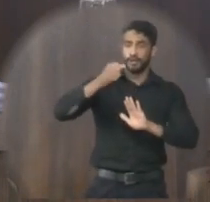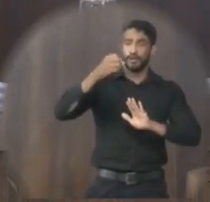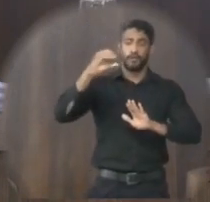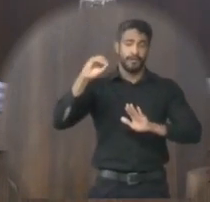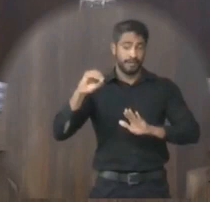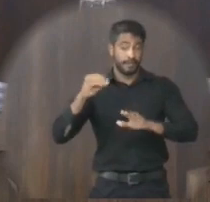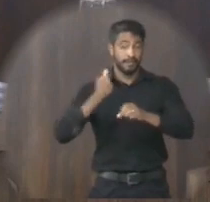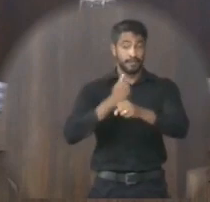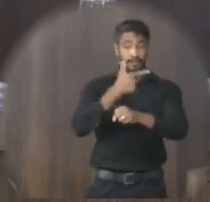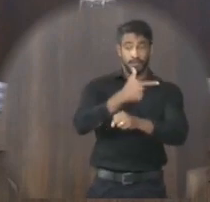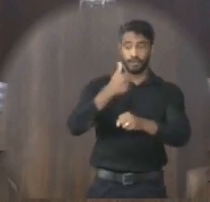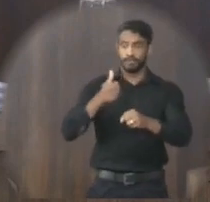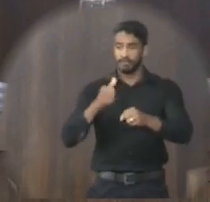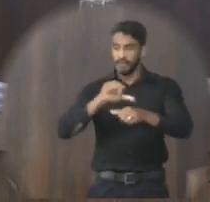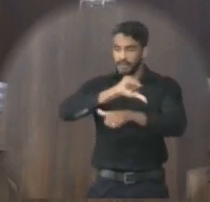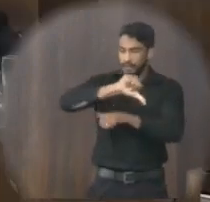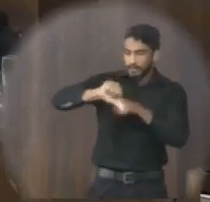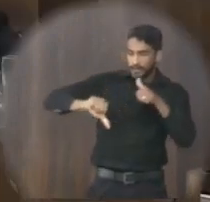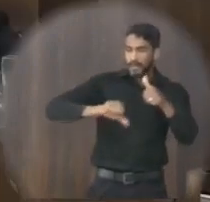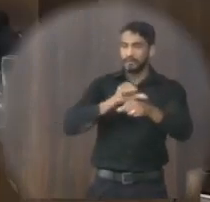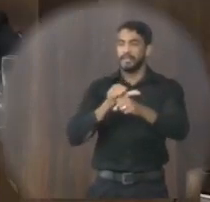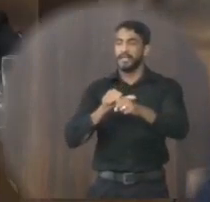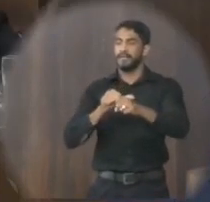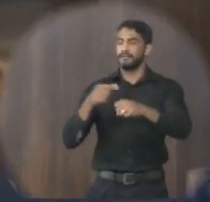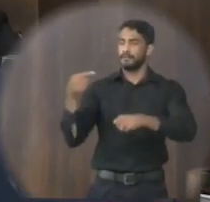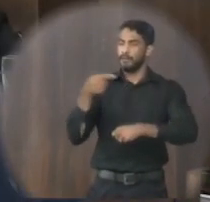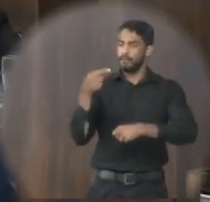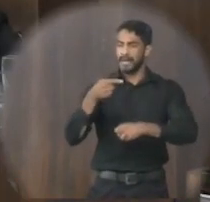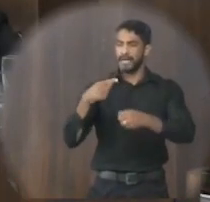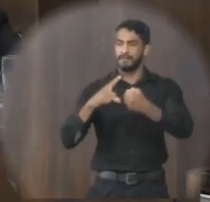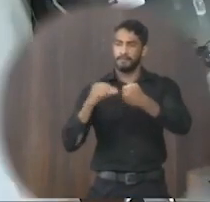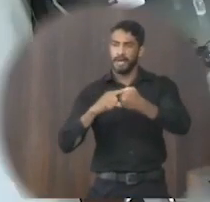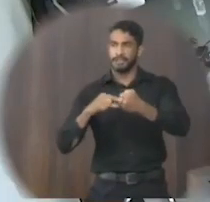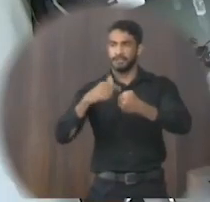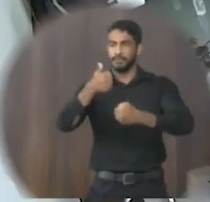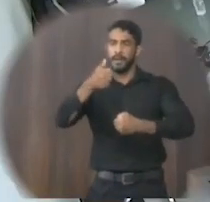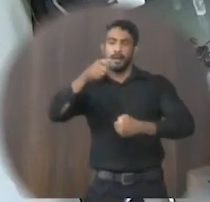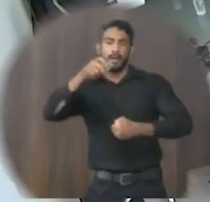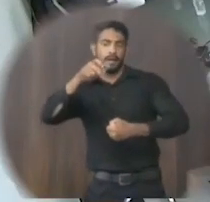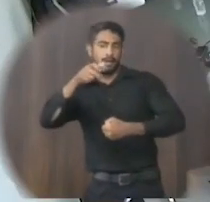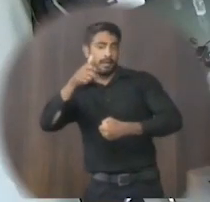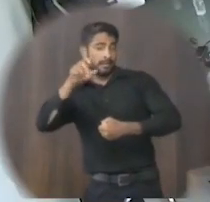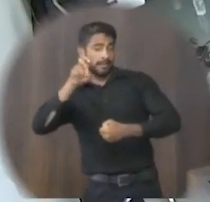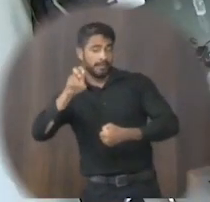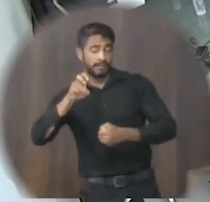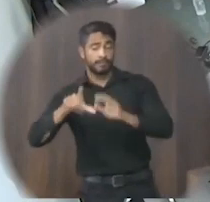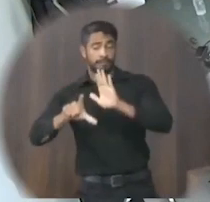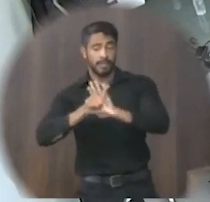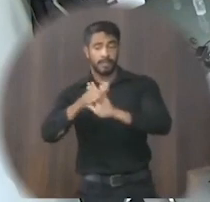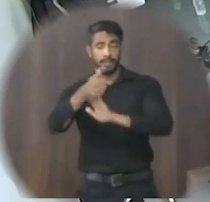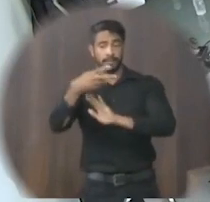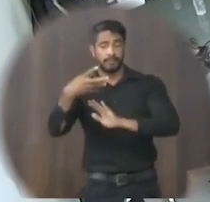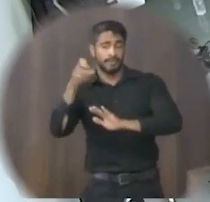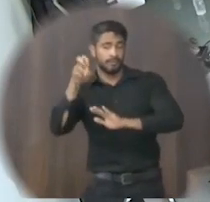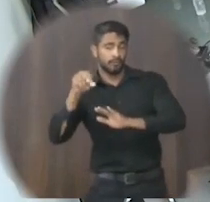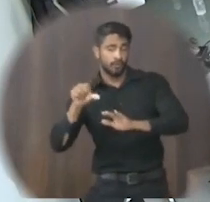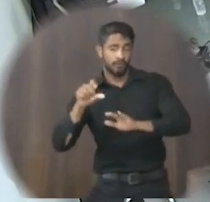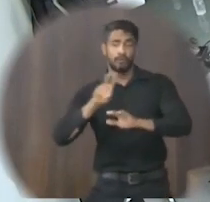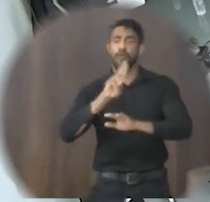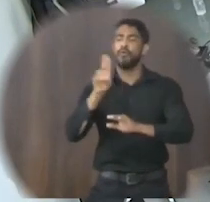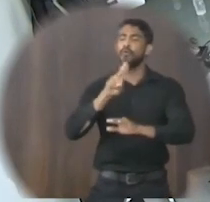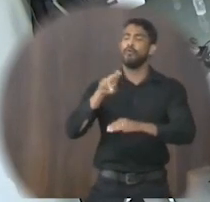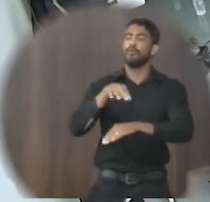Que altera e acrescenta Parágrafo Ao artigo 5º da lei 1459 2002 Que dispõe sobre